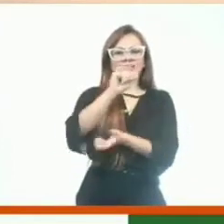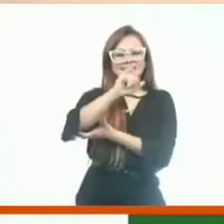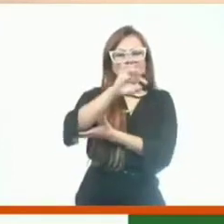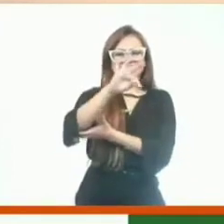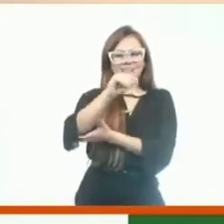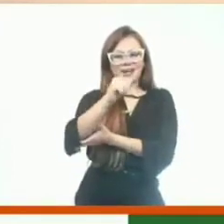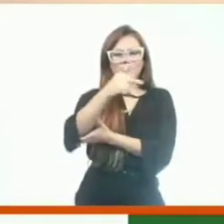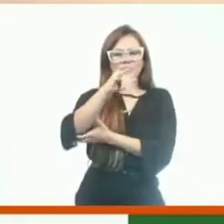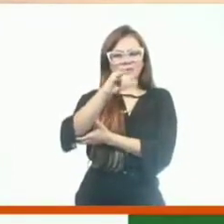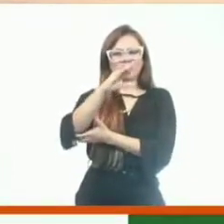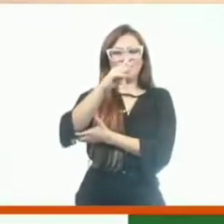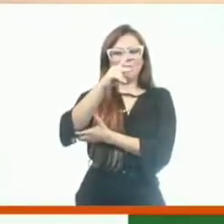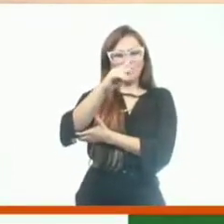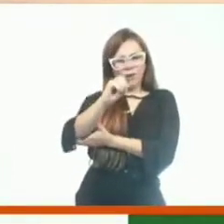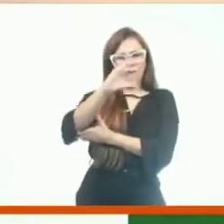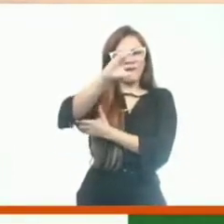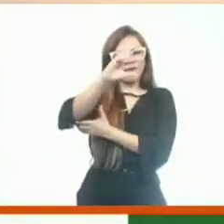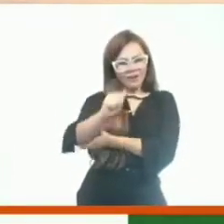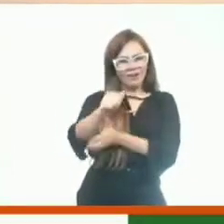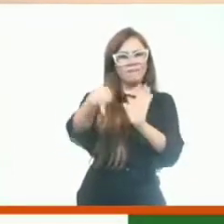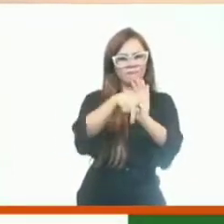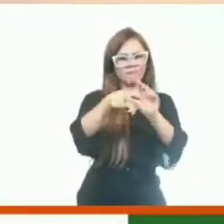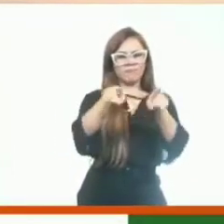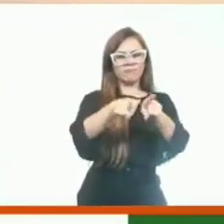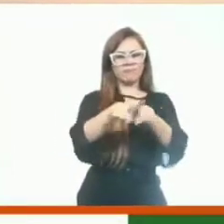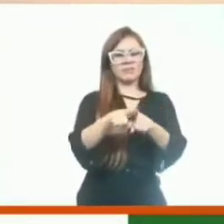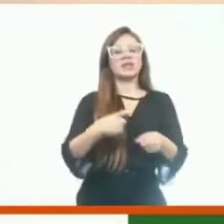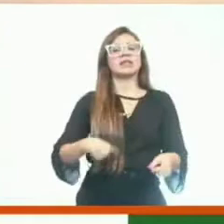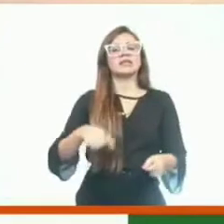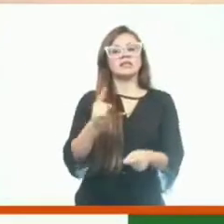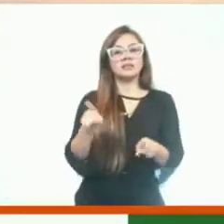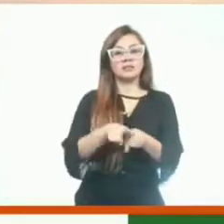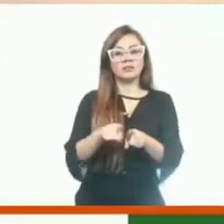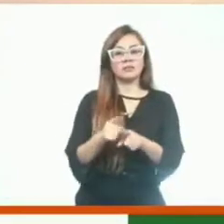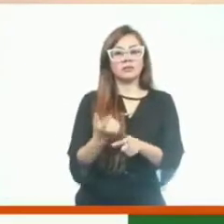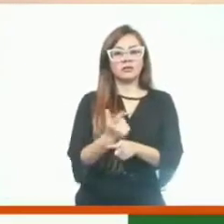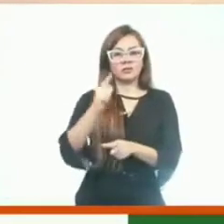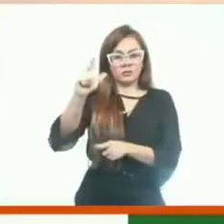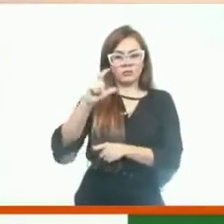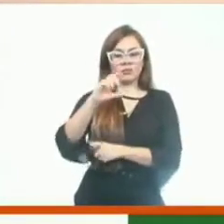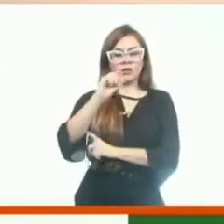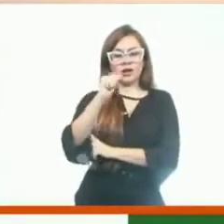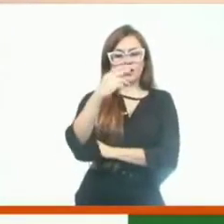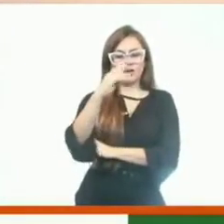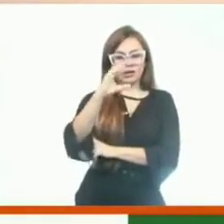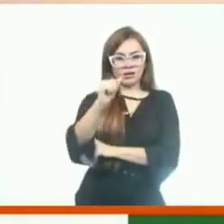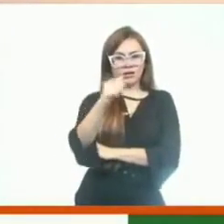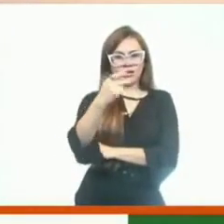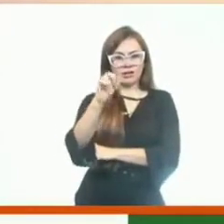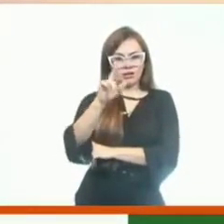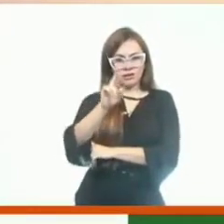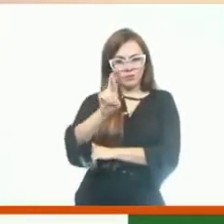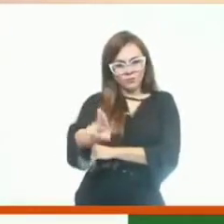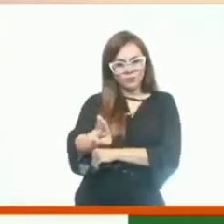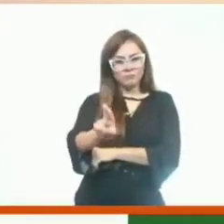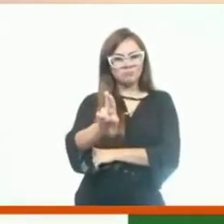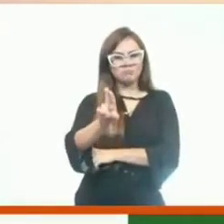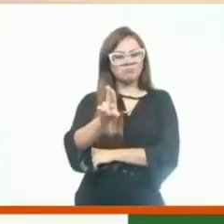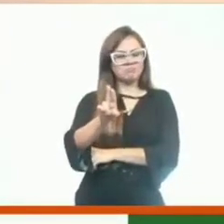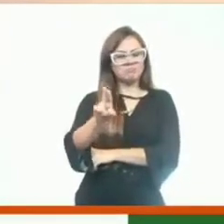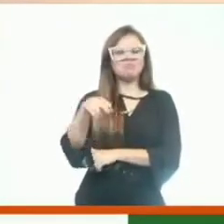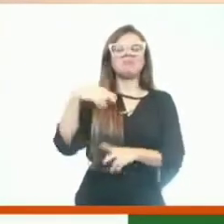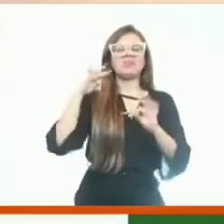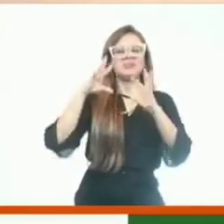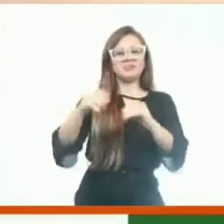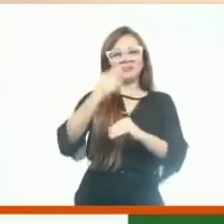abraço a toda a população de Itapipoca também. E pelo blog O Acaraú. Quero agradecer a todos os nossos profissionais da